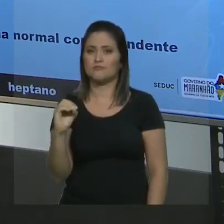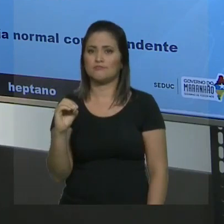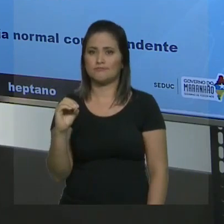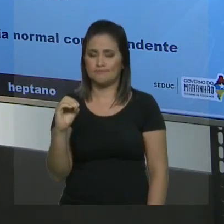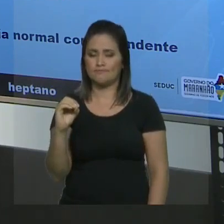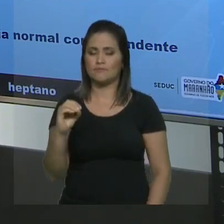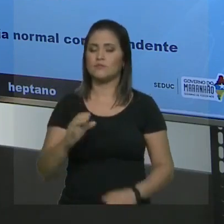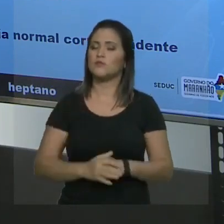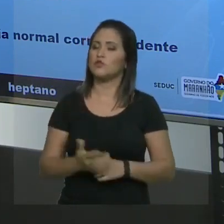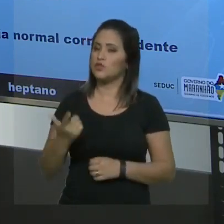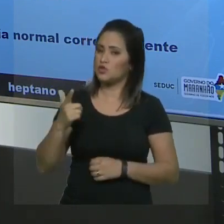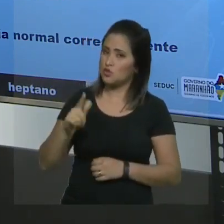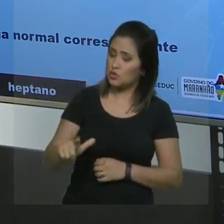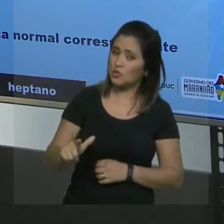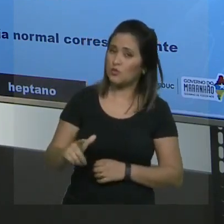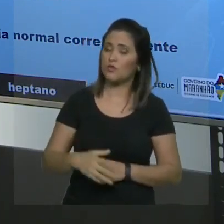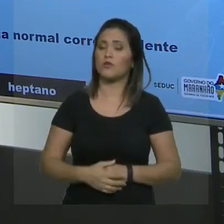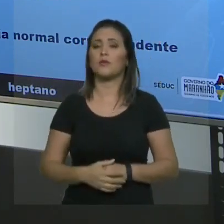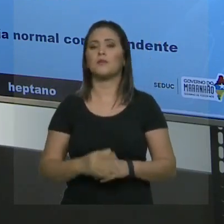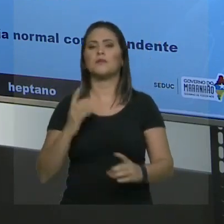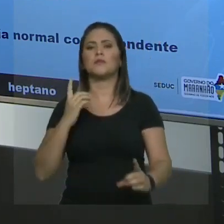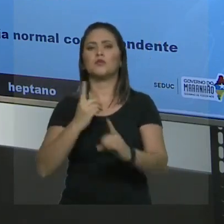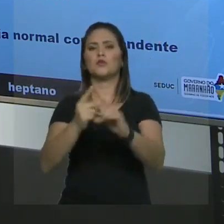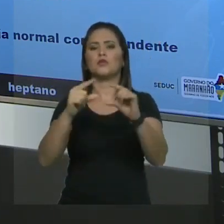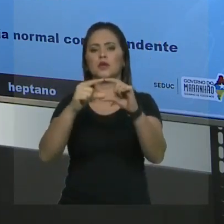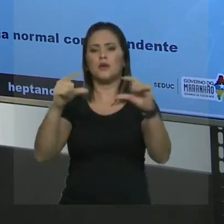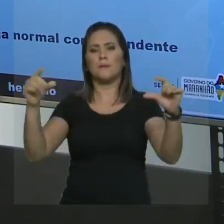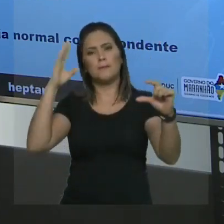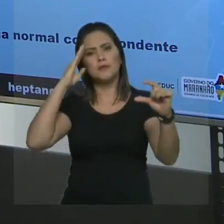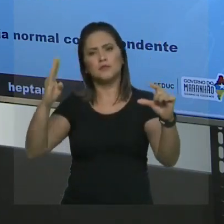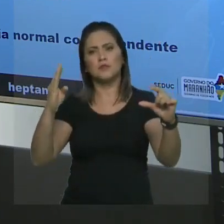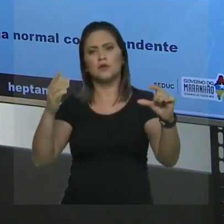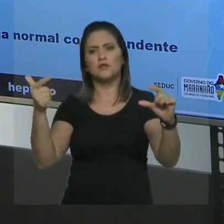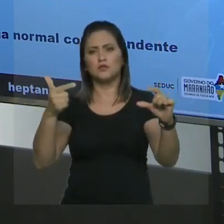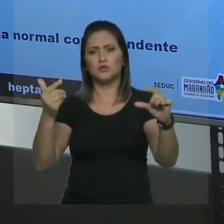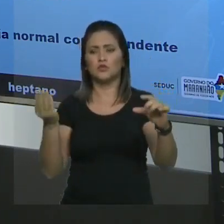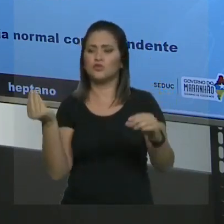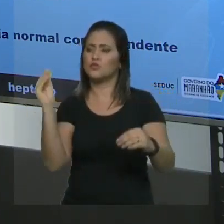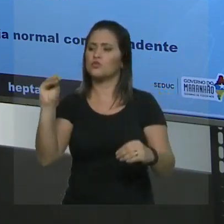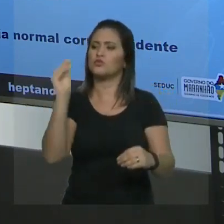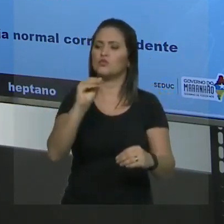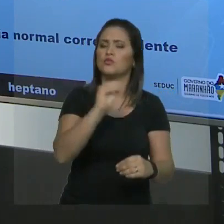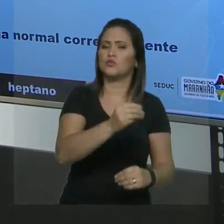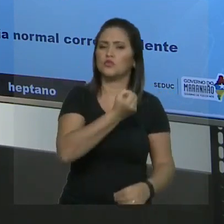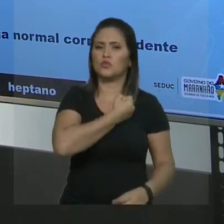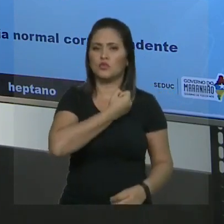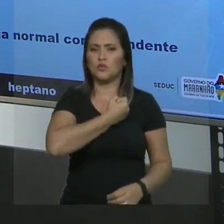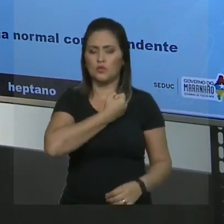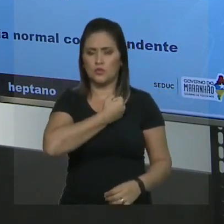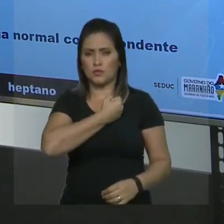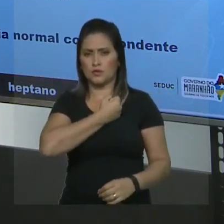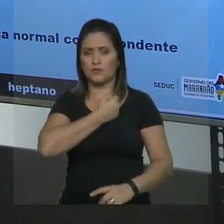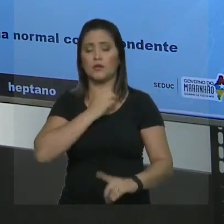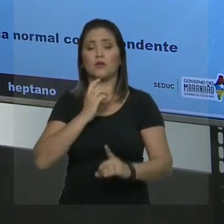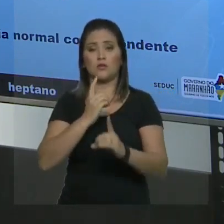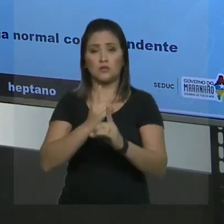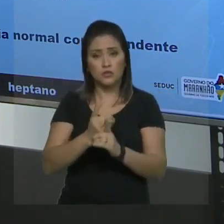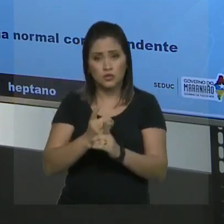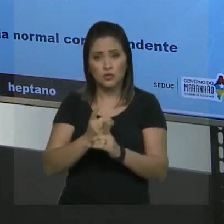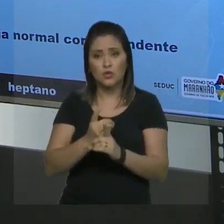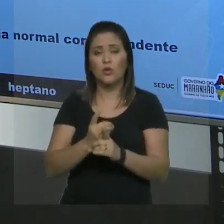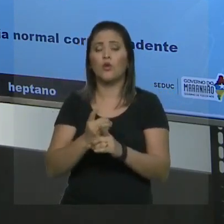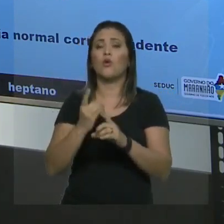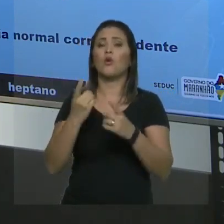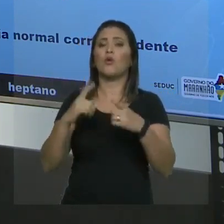principal, segundo numera a cadeia principal. Beleza? Depois que achou a cadeia principal e o numerou, faz o quê? Dá o nome.